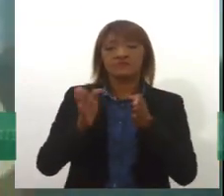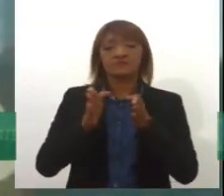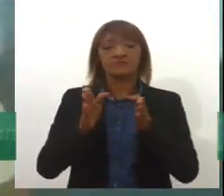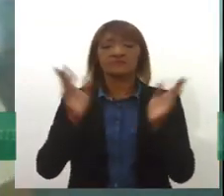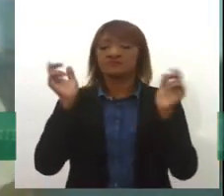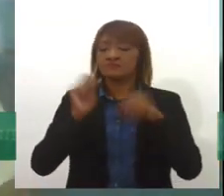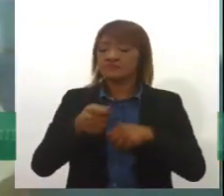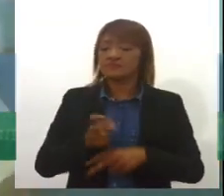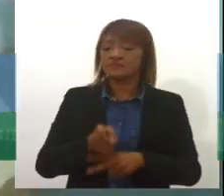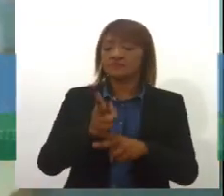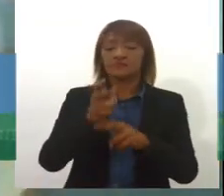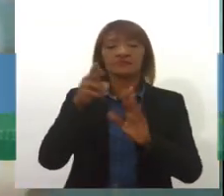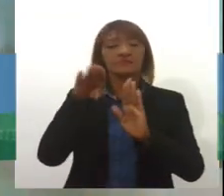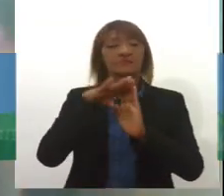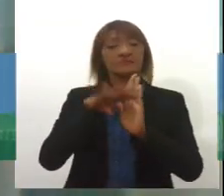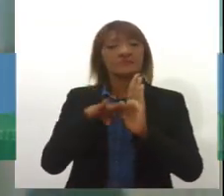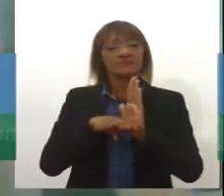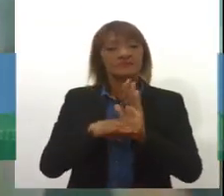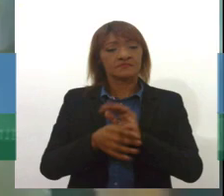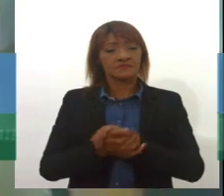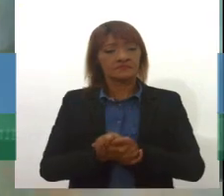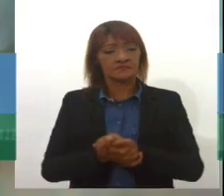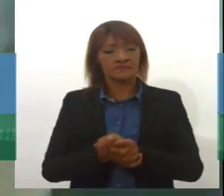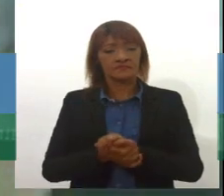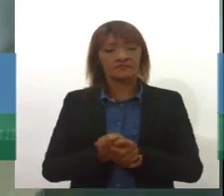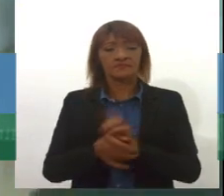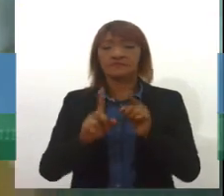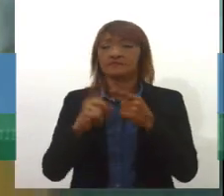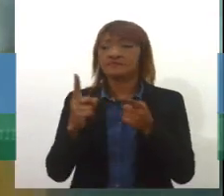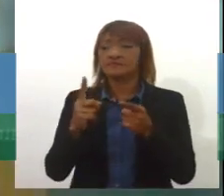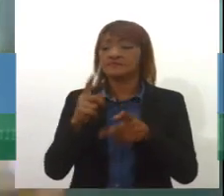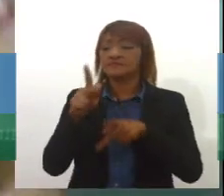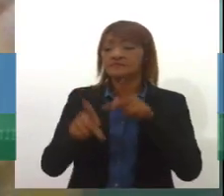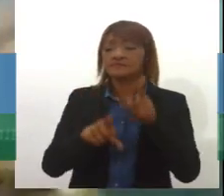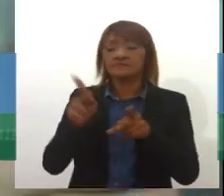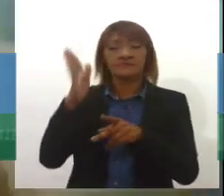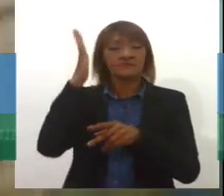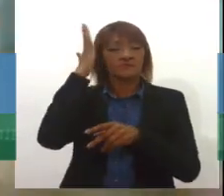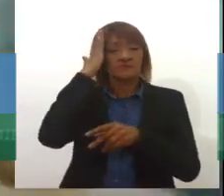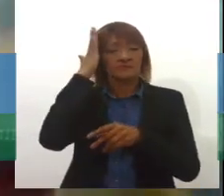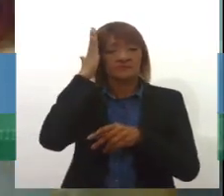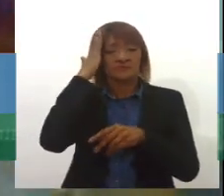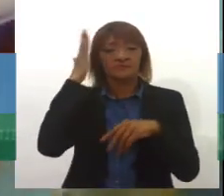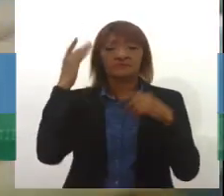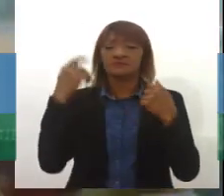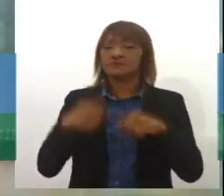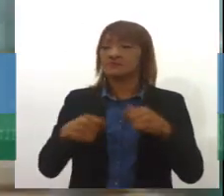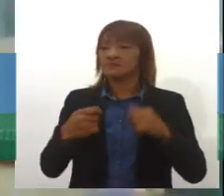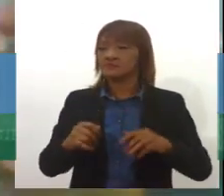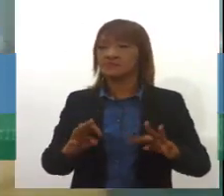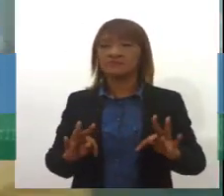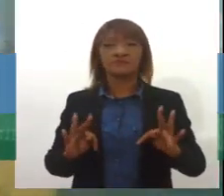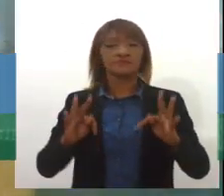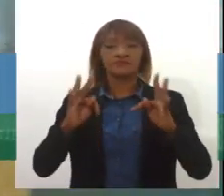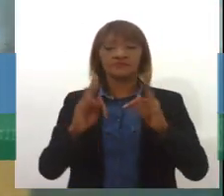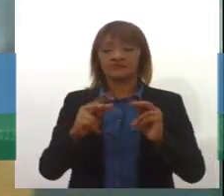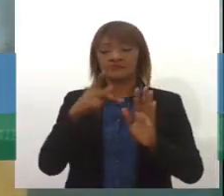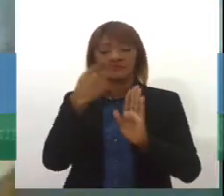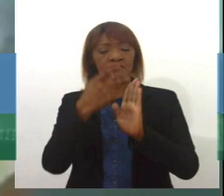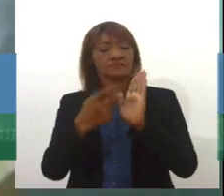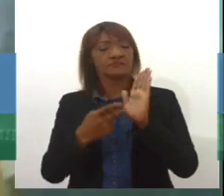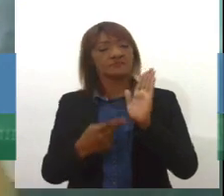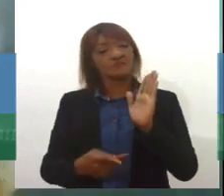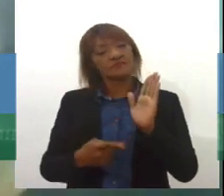mandígio. E aí, gente, o a gente precisa entender é que é preciso investir em todo e qualquer projeto que